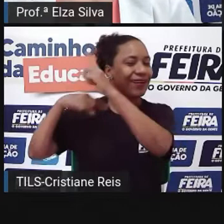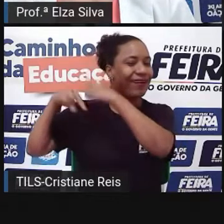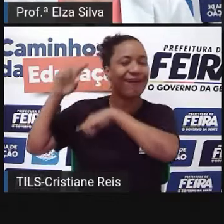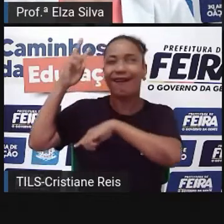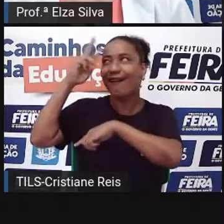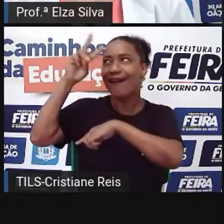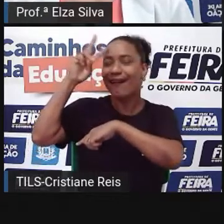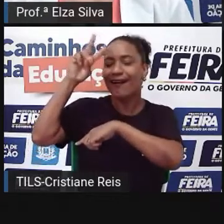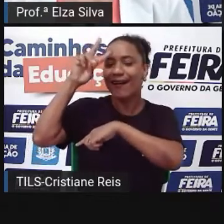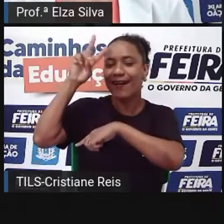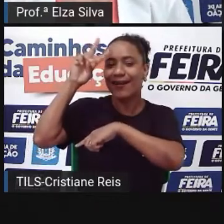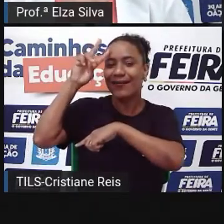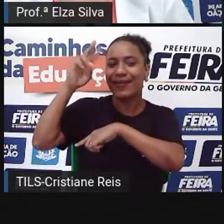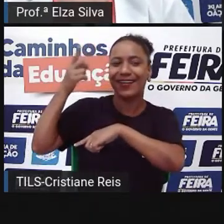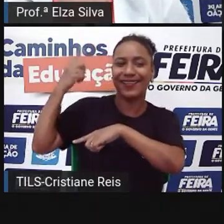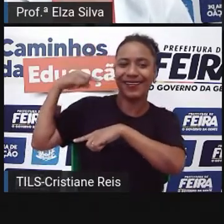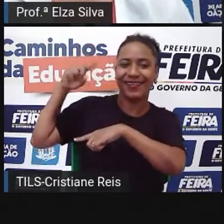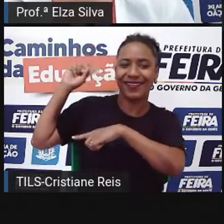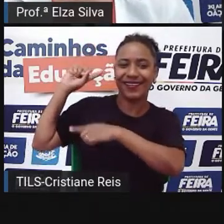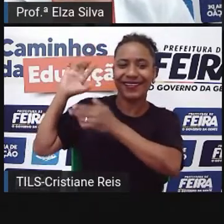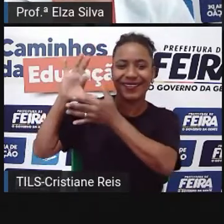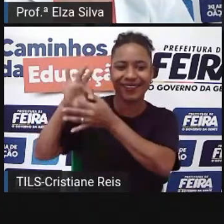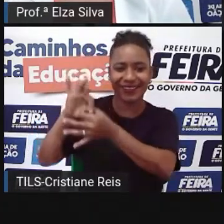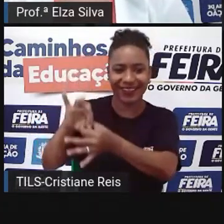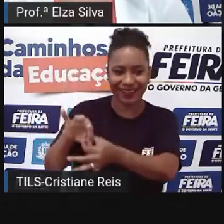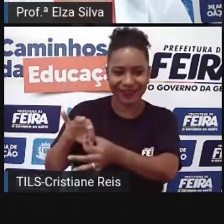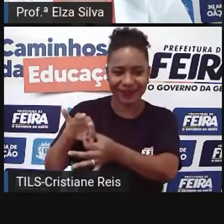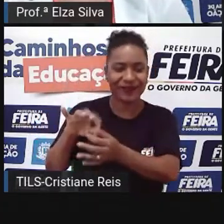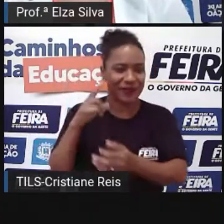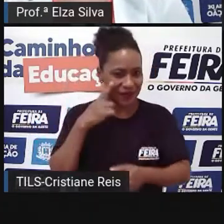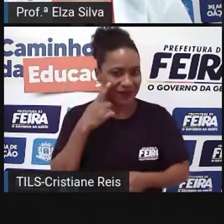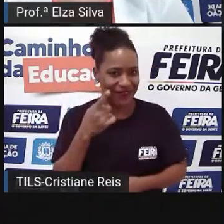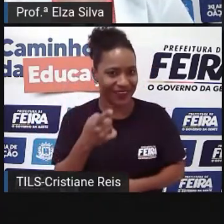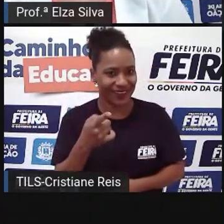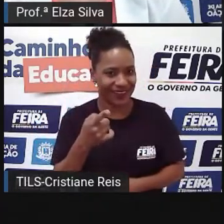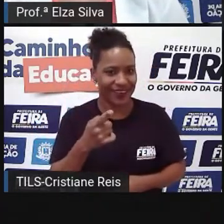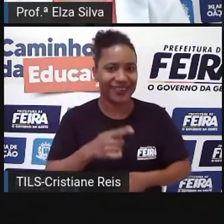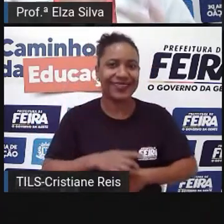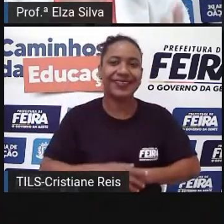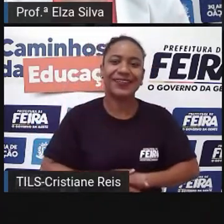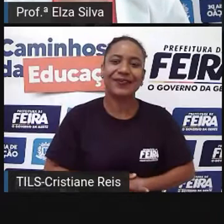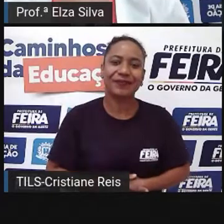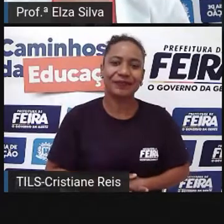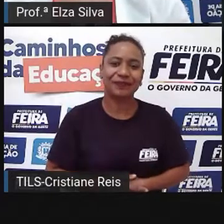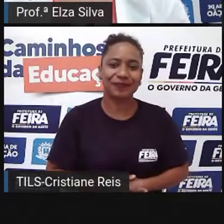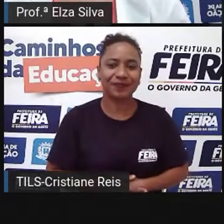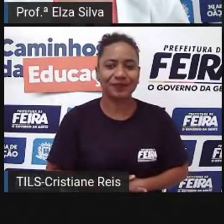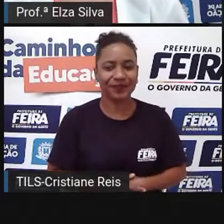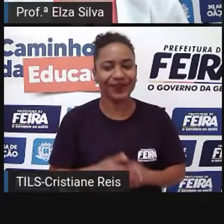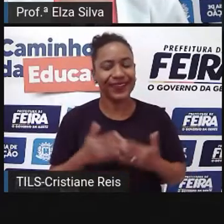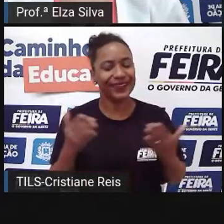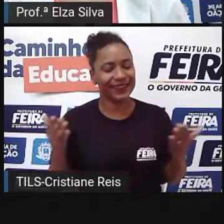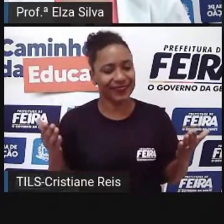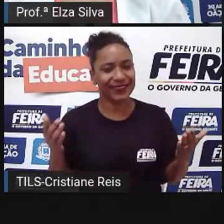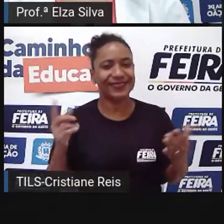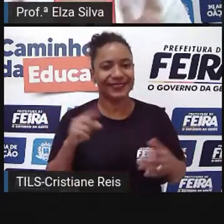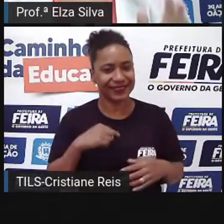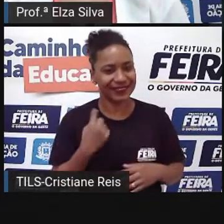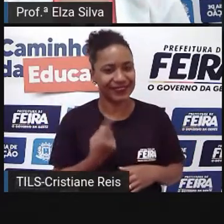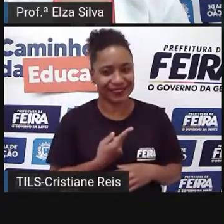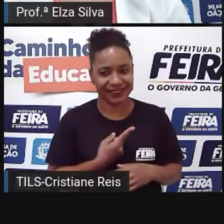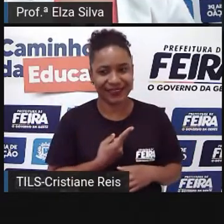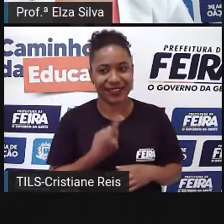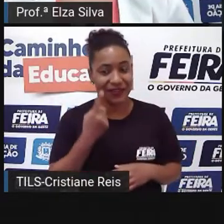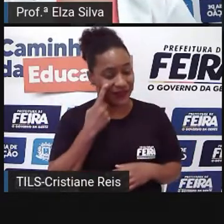Das coisas mais importantes que nós aprendemos durante o ano E para fazermos isso Vou